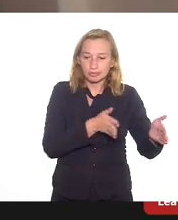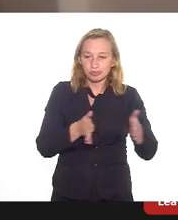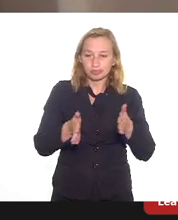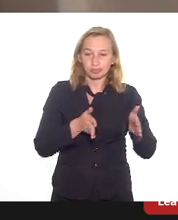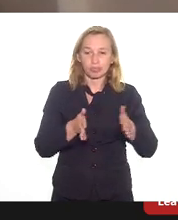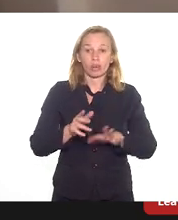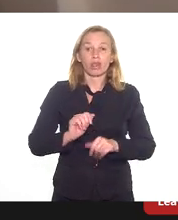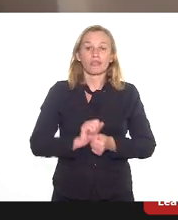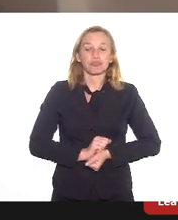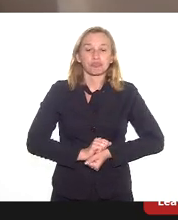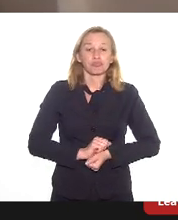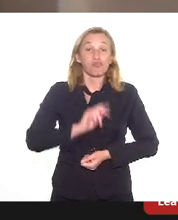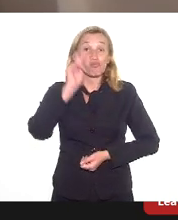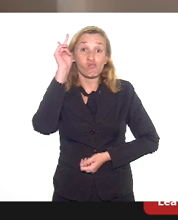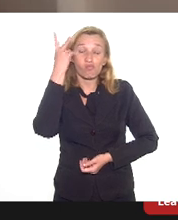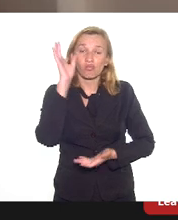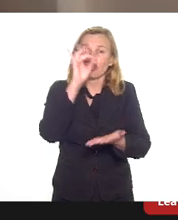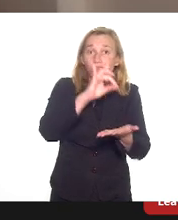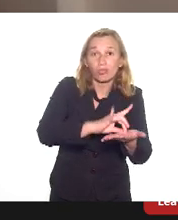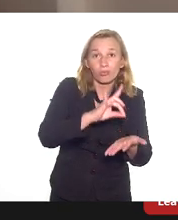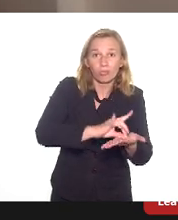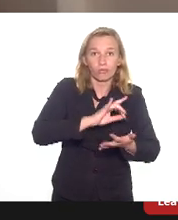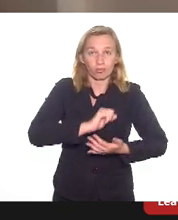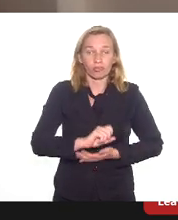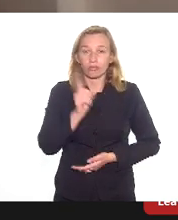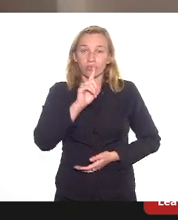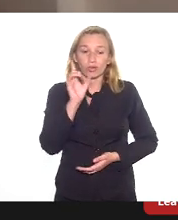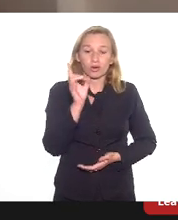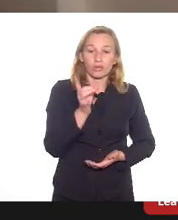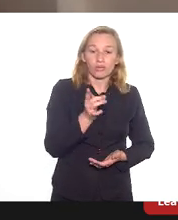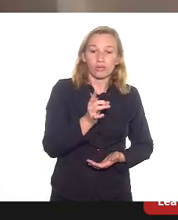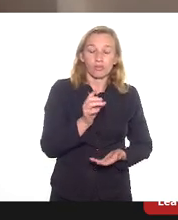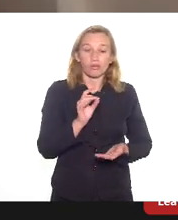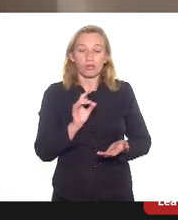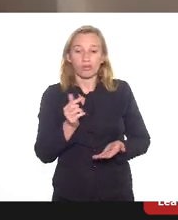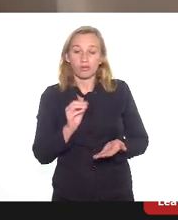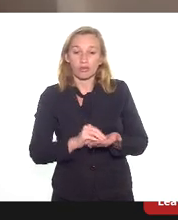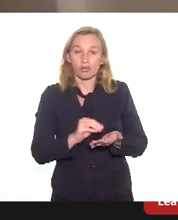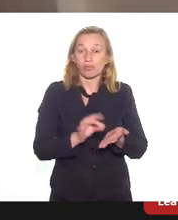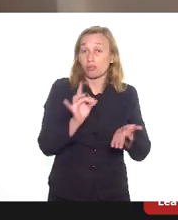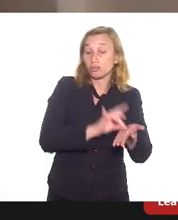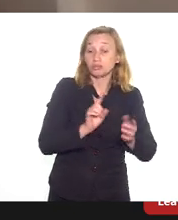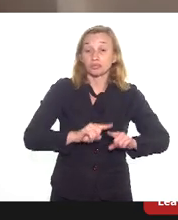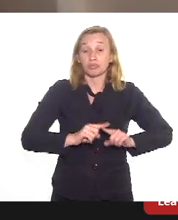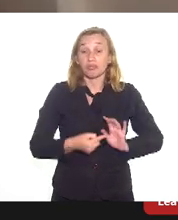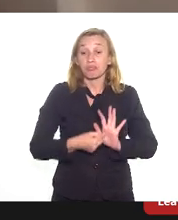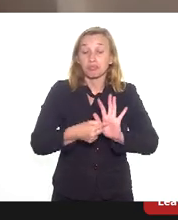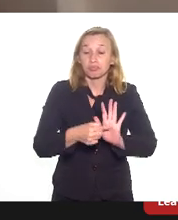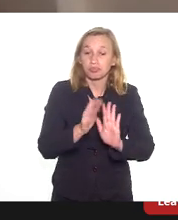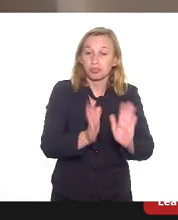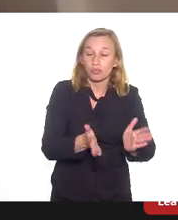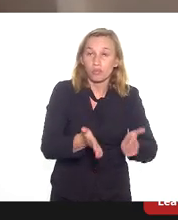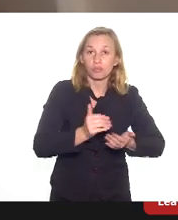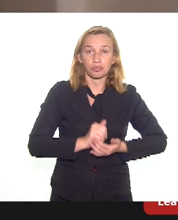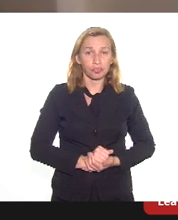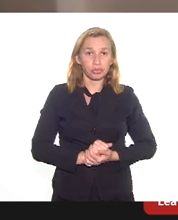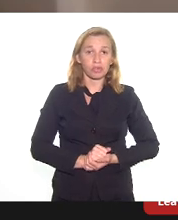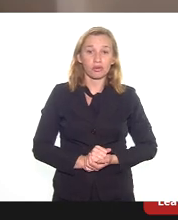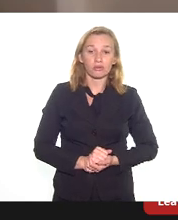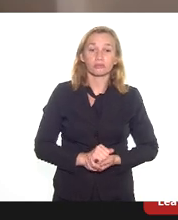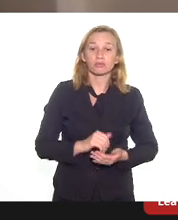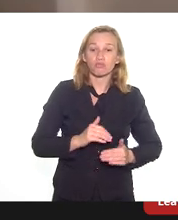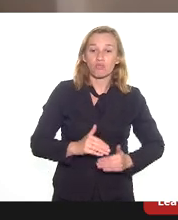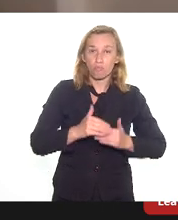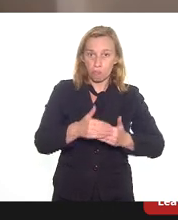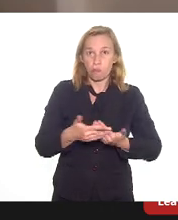uma série histórica real e não irreal, como ela está sendo hoje, a partir do período recente, para a gente poder ter uma